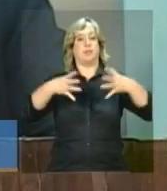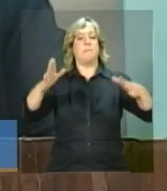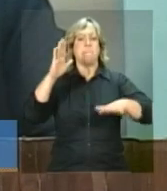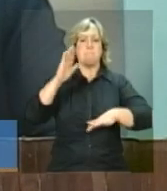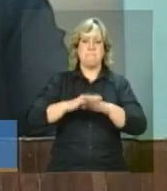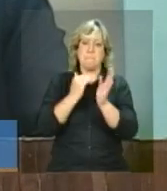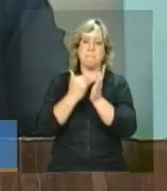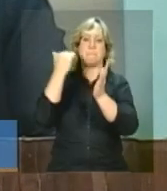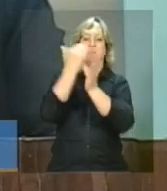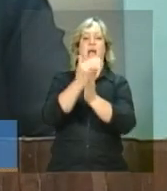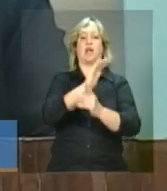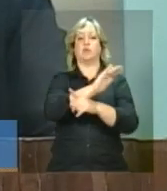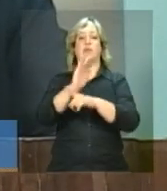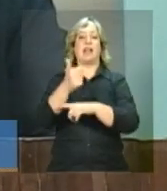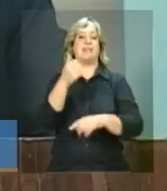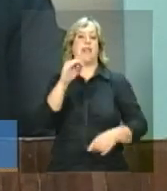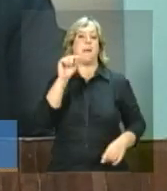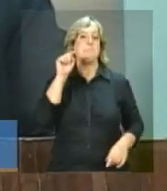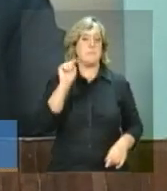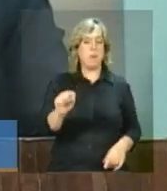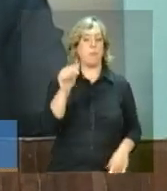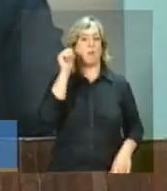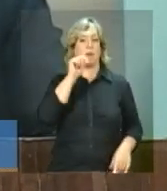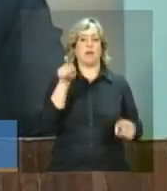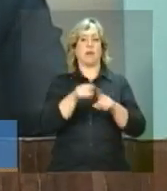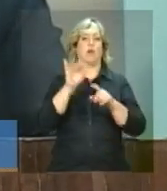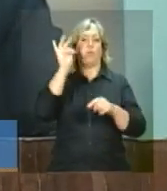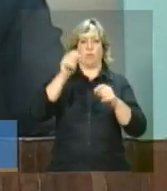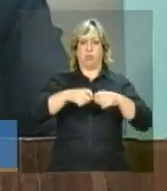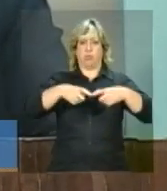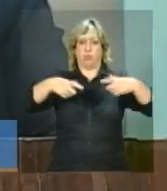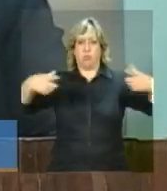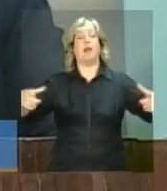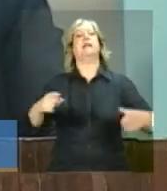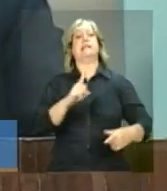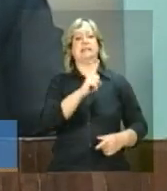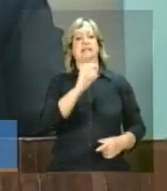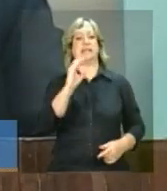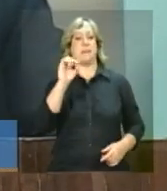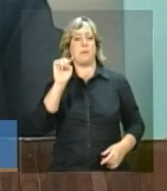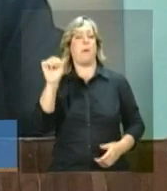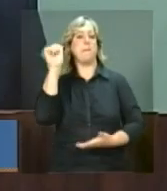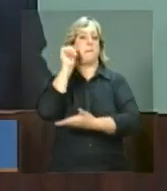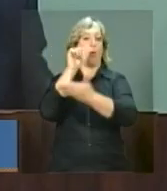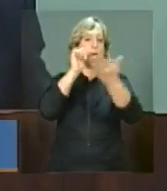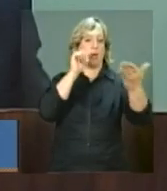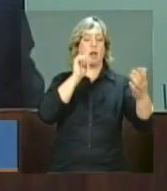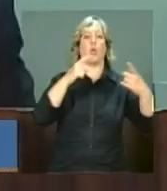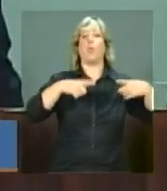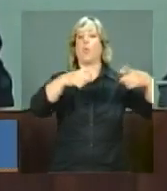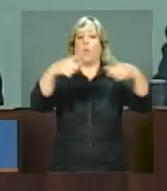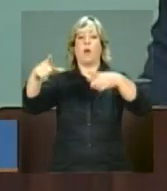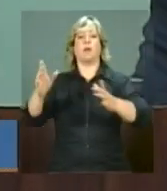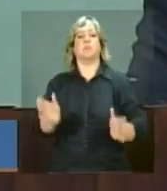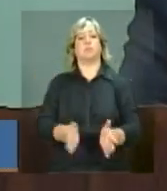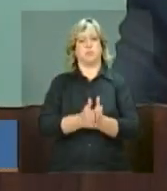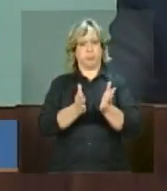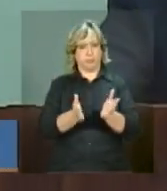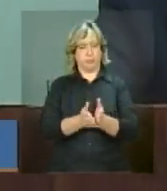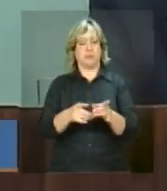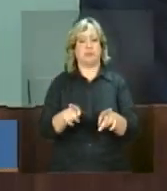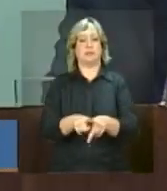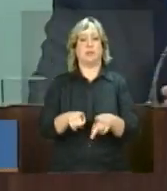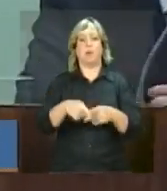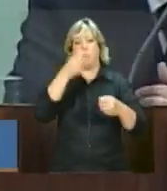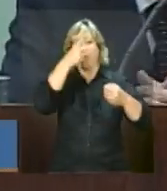e, no âmbito do plano, 100 mil mulheres beneficiadas, mulheres de comunidades carentes, de